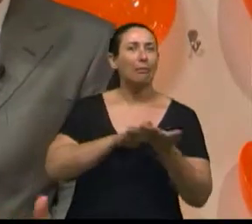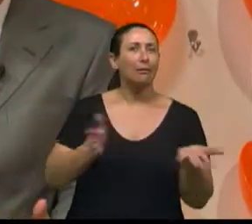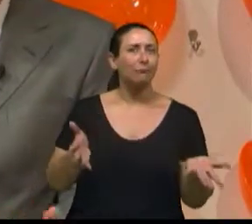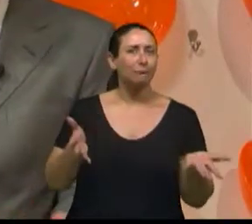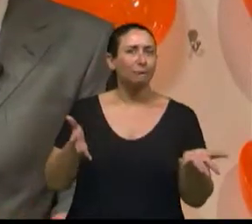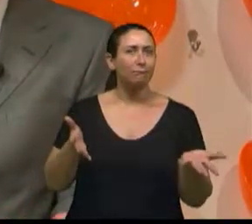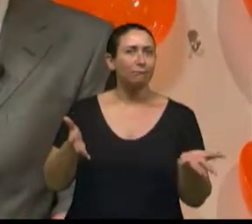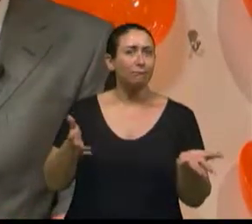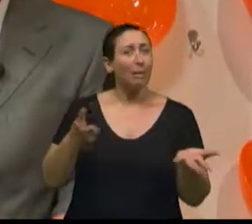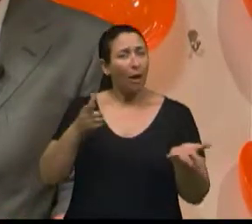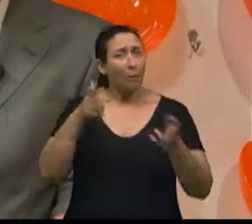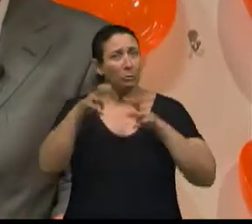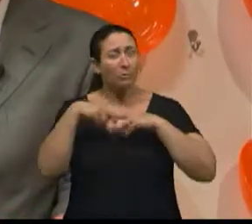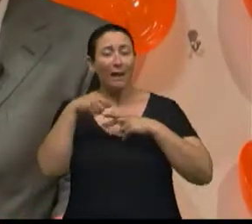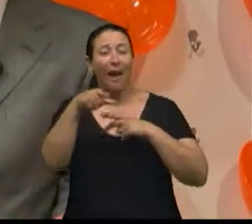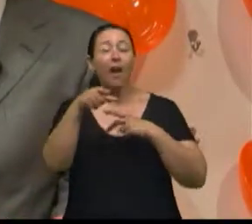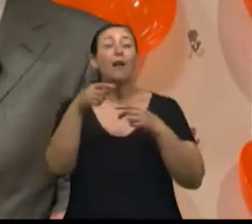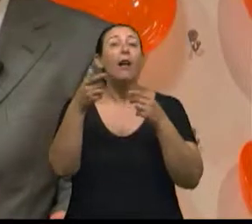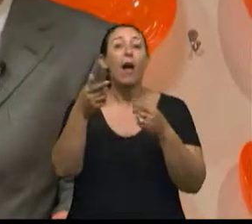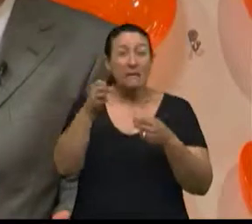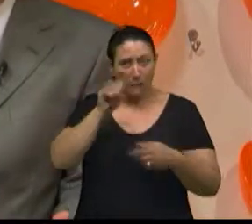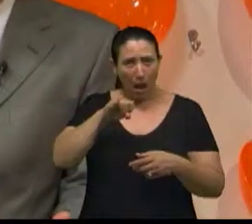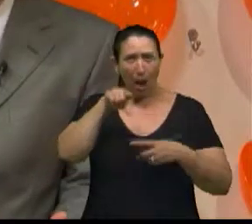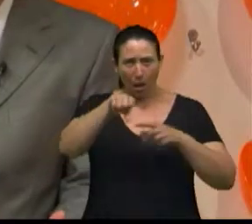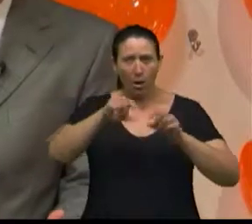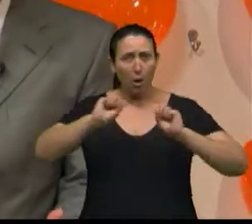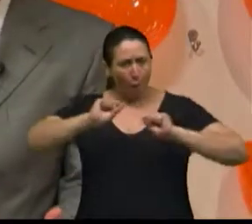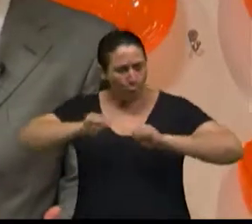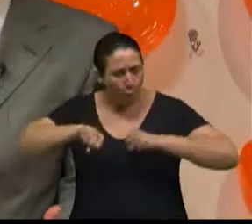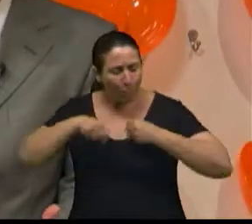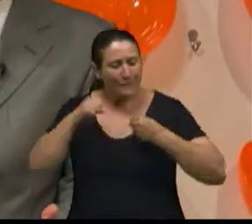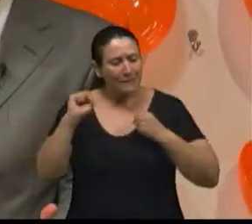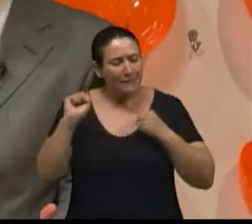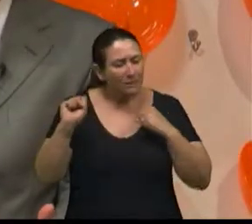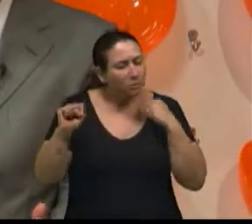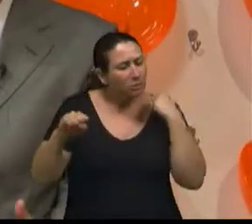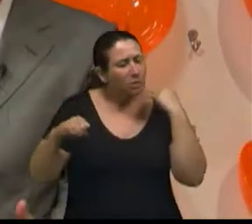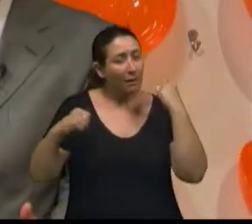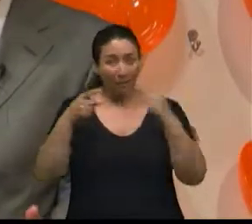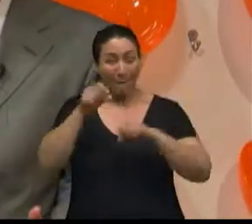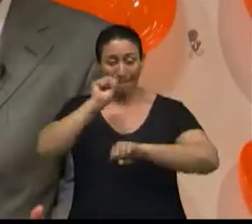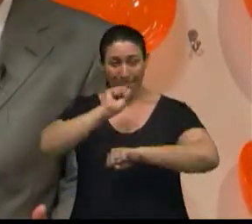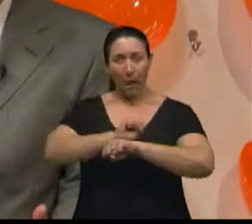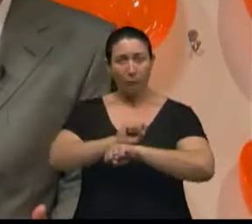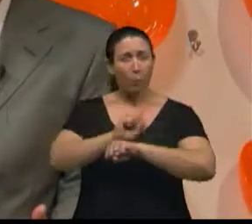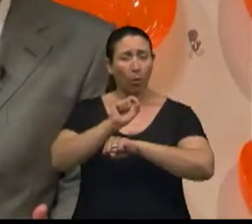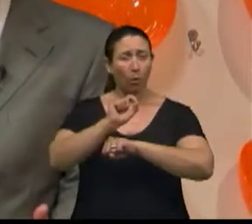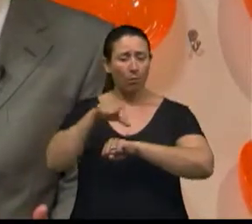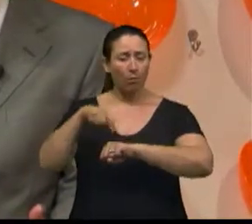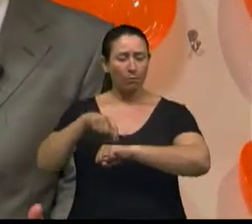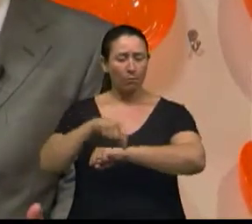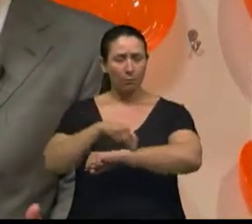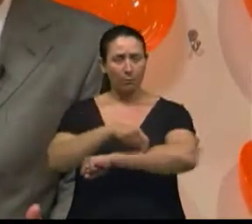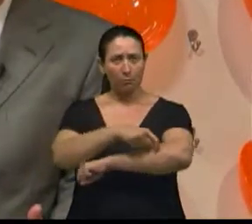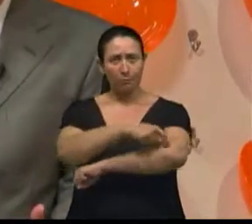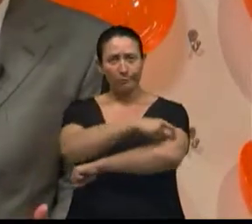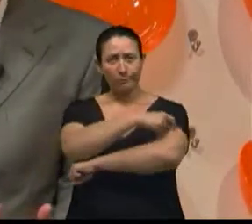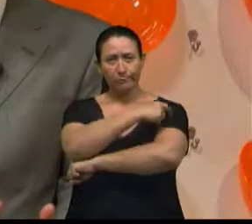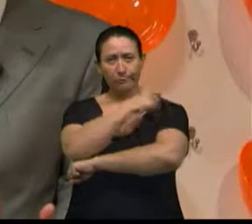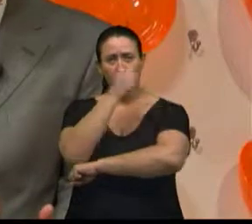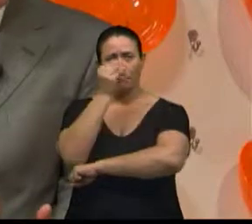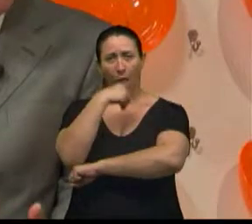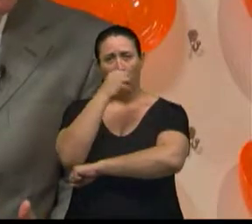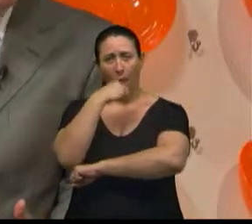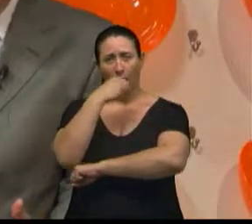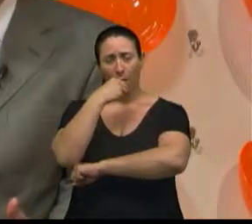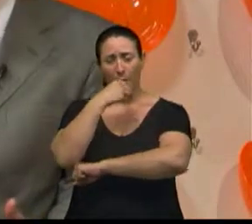impacto sobre a cartilagem e sobre o osso. Então, na verdade, no momento que ele está parado, ele está enfraquecendo não só o seu